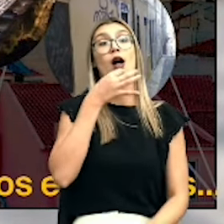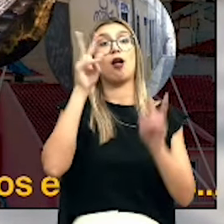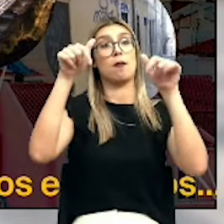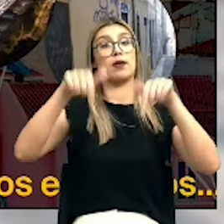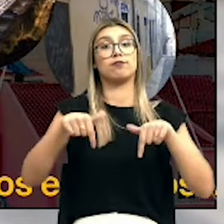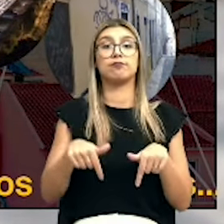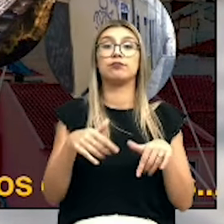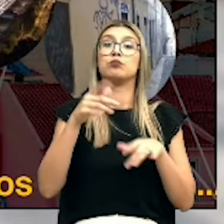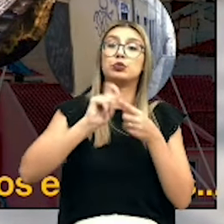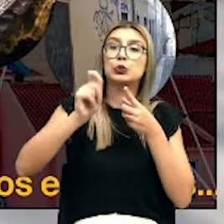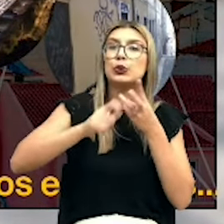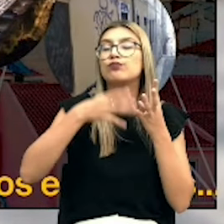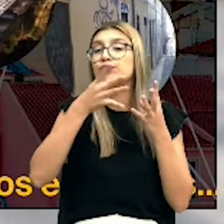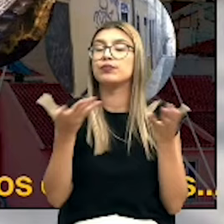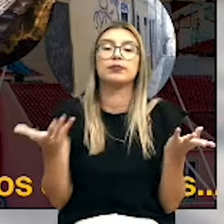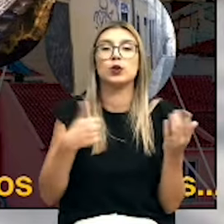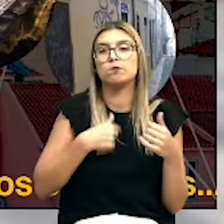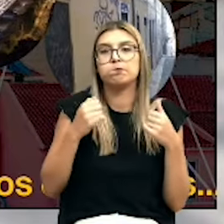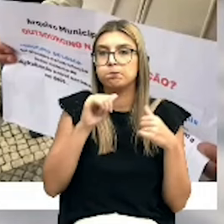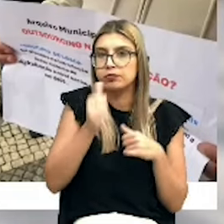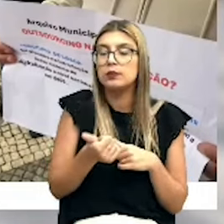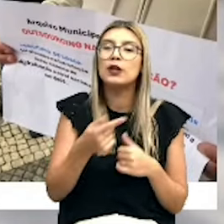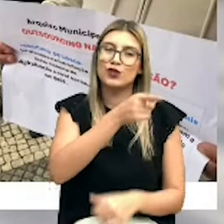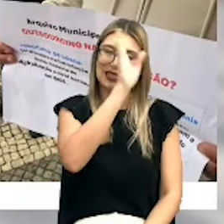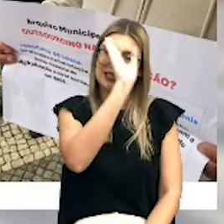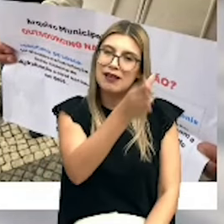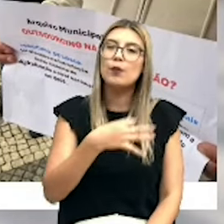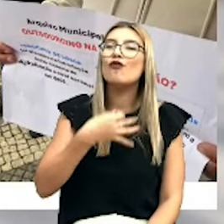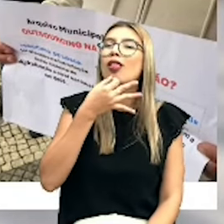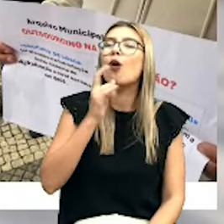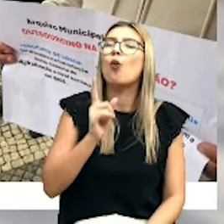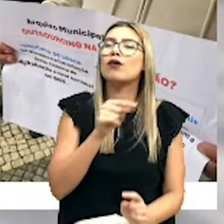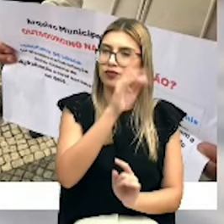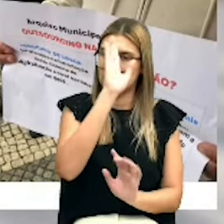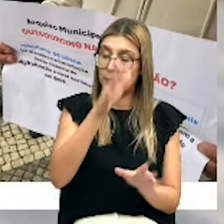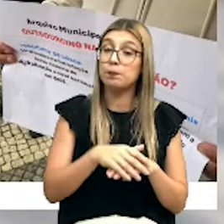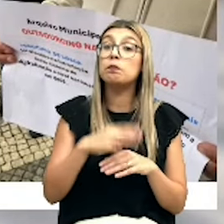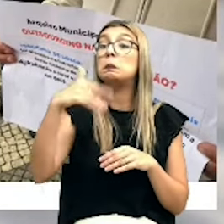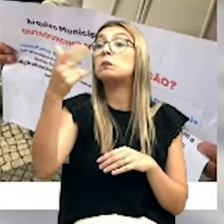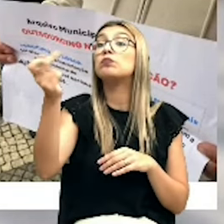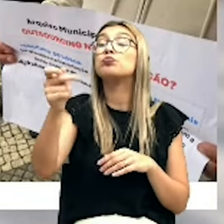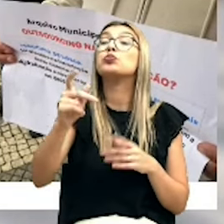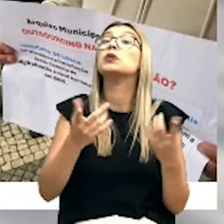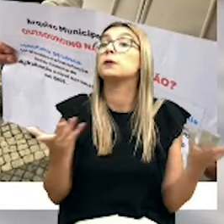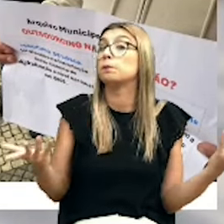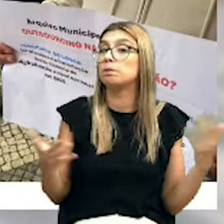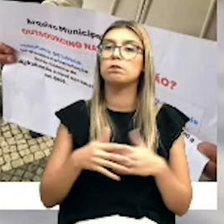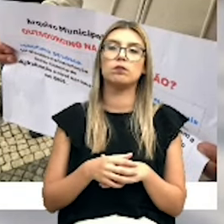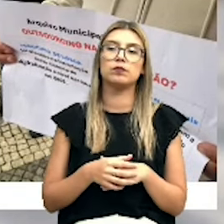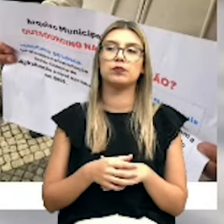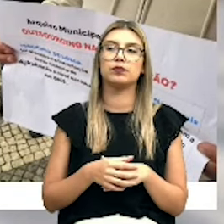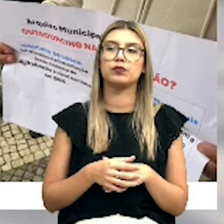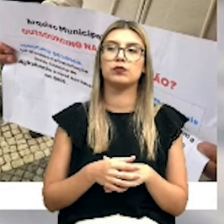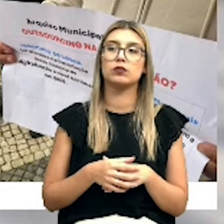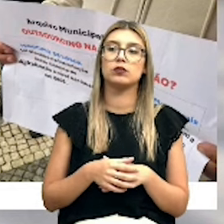a contar os pormenores, mas vocês saberão muito bem do que estou a falar. Cenas dos próximos episódios que temos. Temos agora aqui também